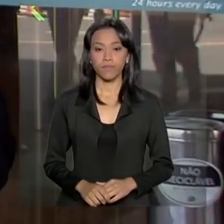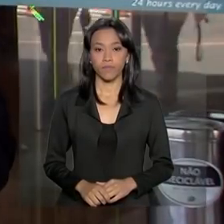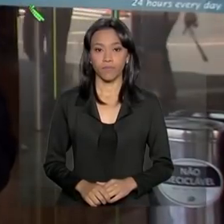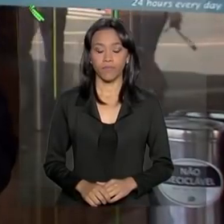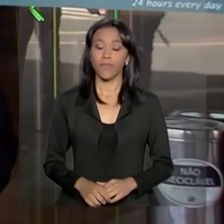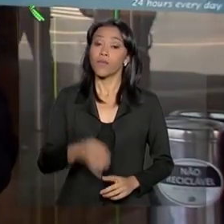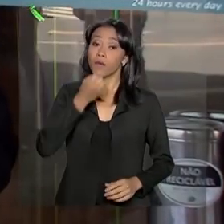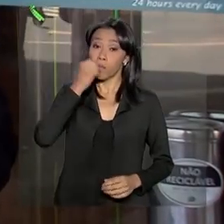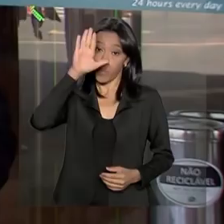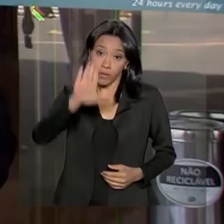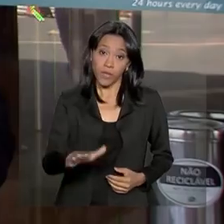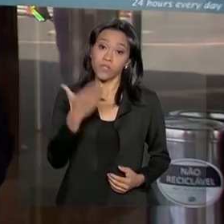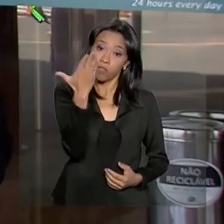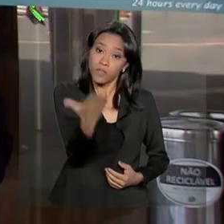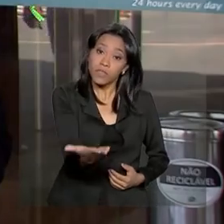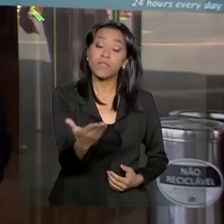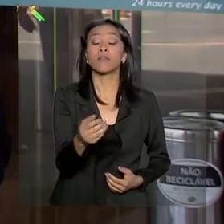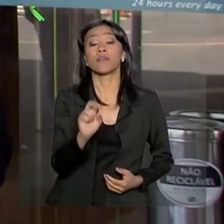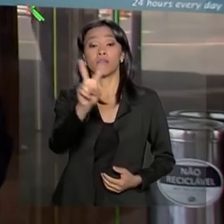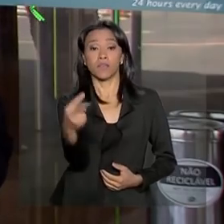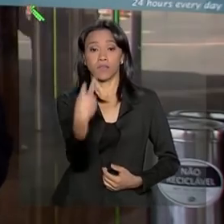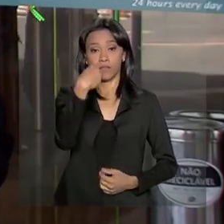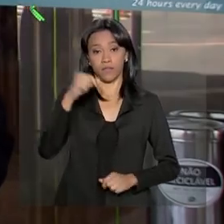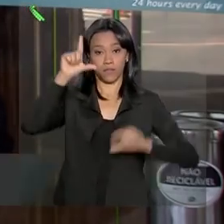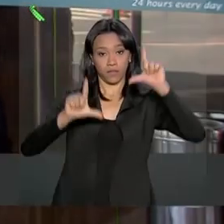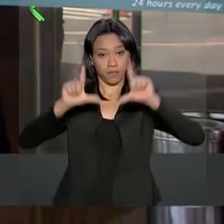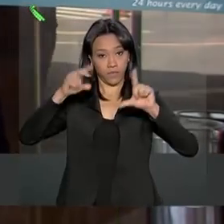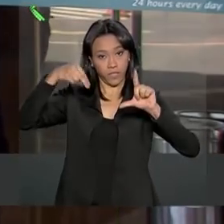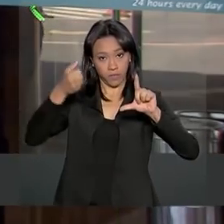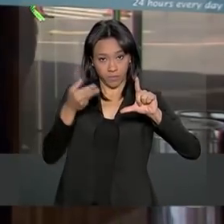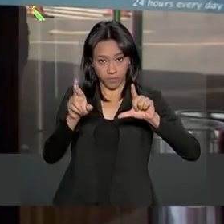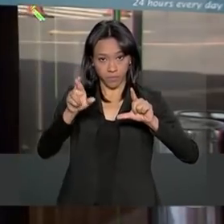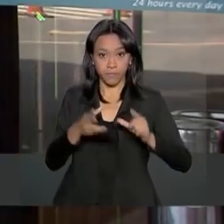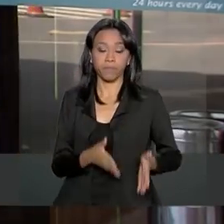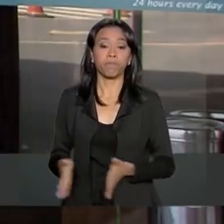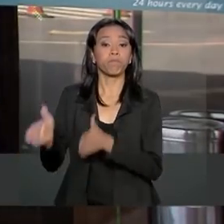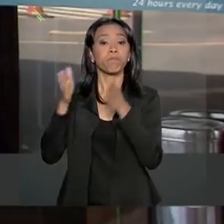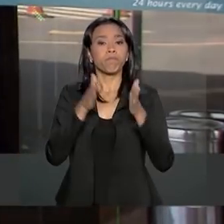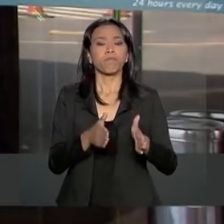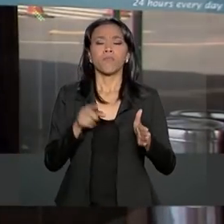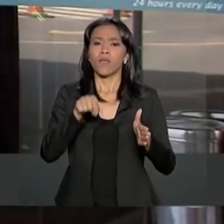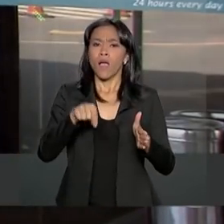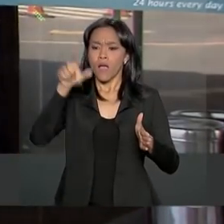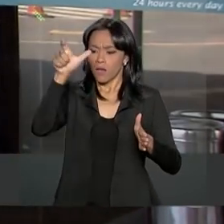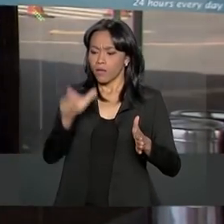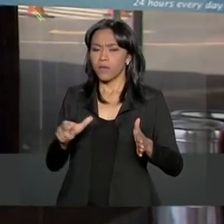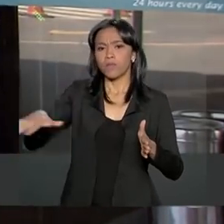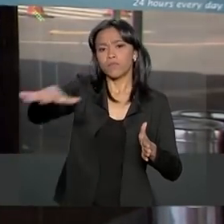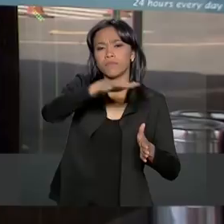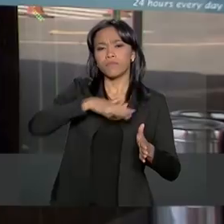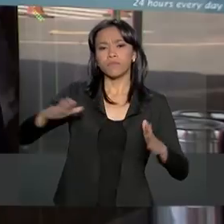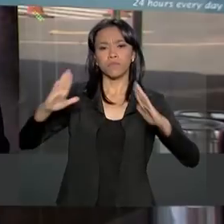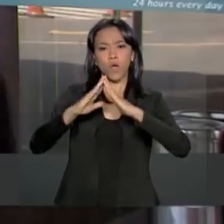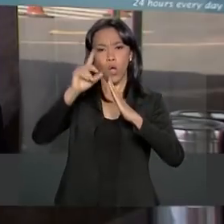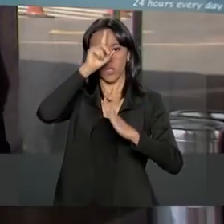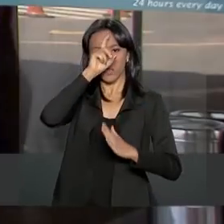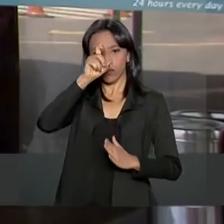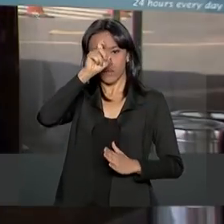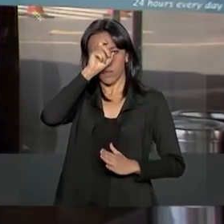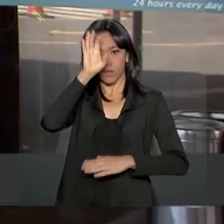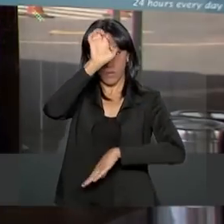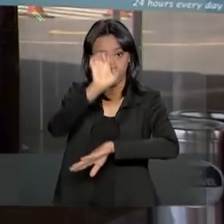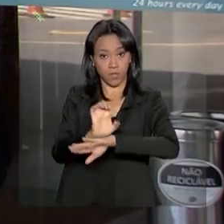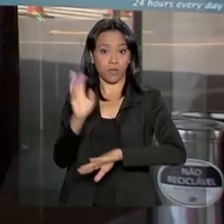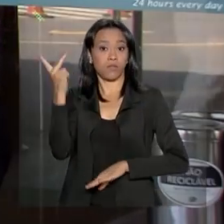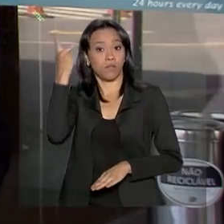Boa tarde a você que acompanha a programação da TV NBR. Falamos diretamente do Hospital Albert Einstein na zona sul da